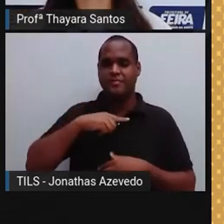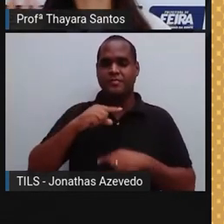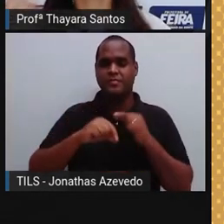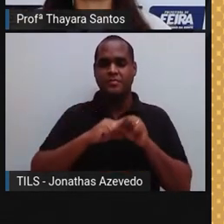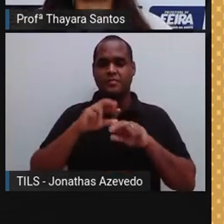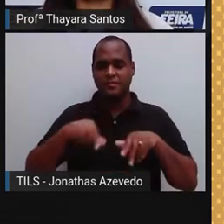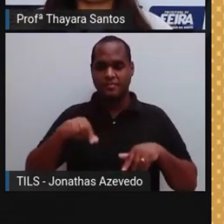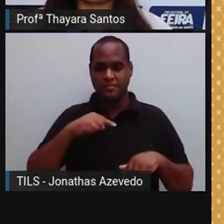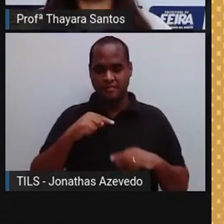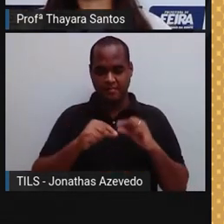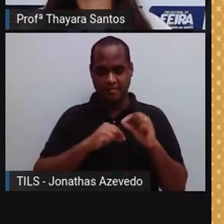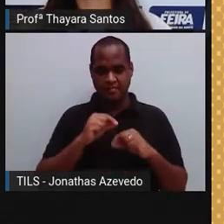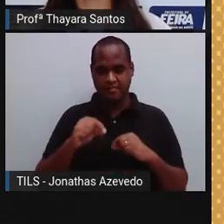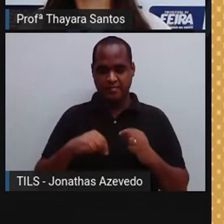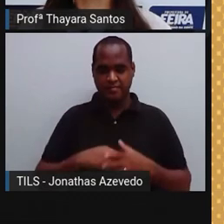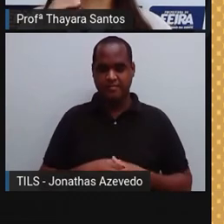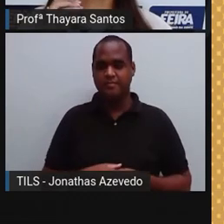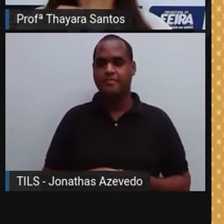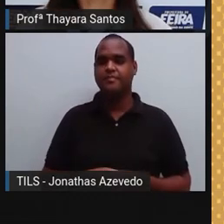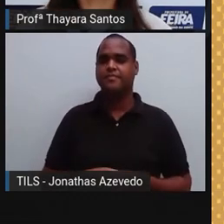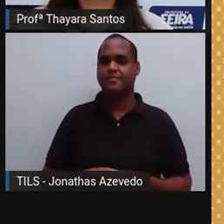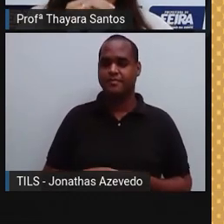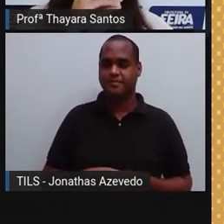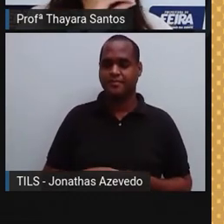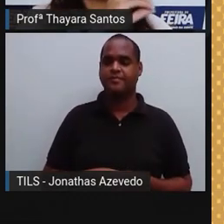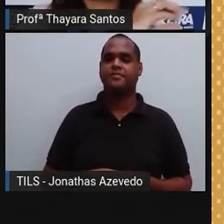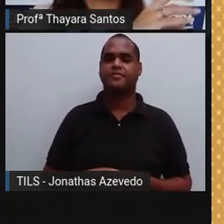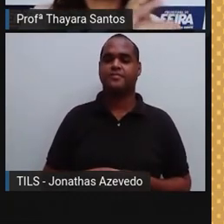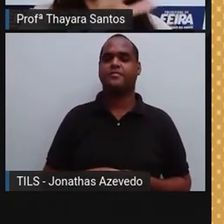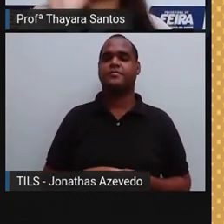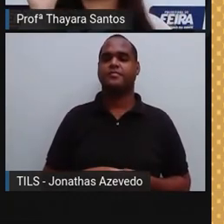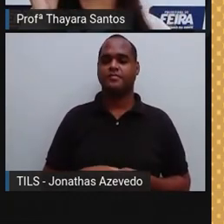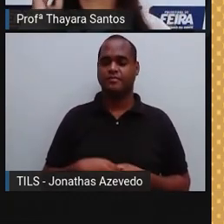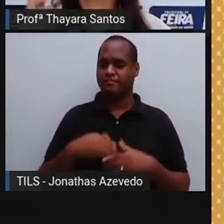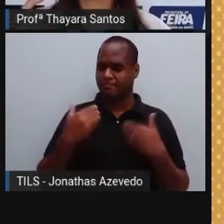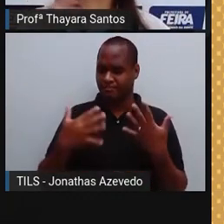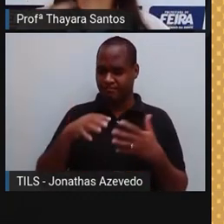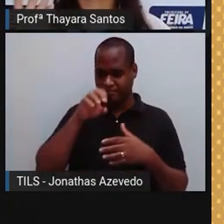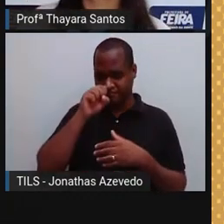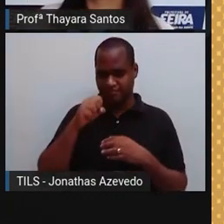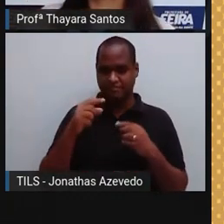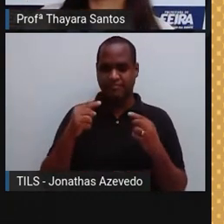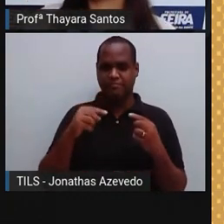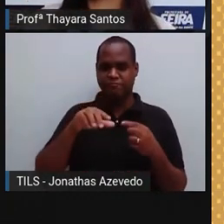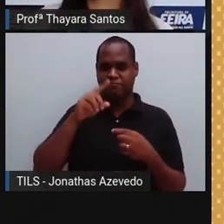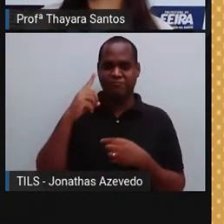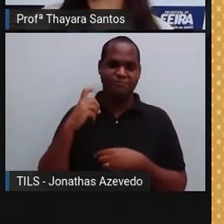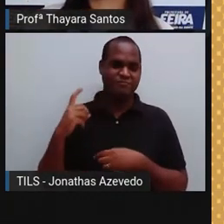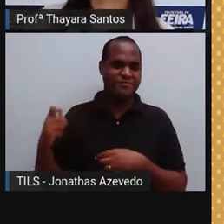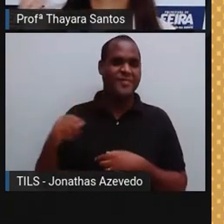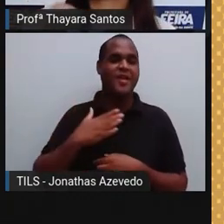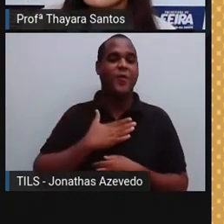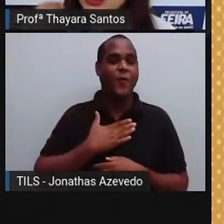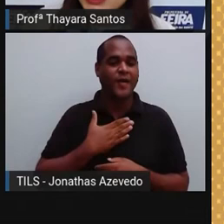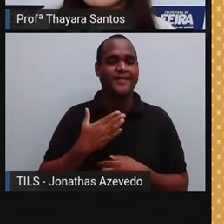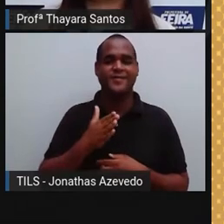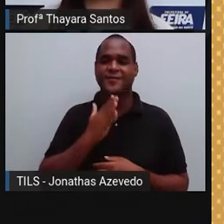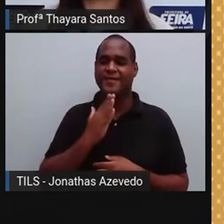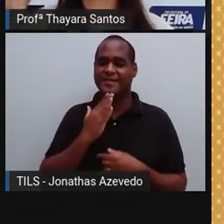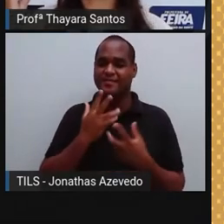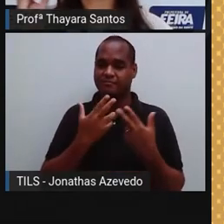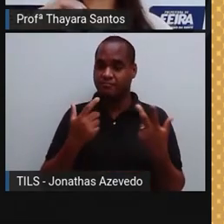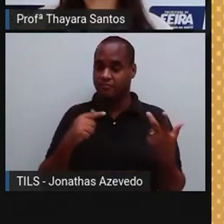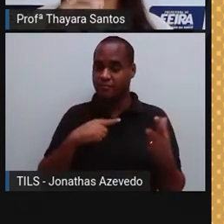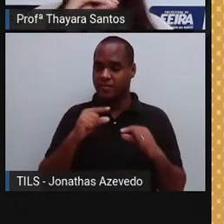pelo cheiro já sabe o está sendo preparado ou então sentir o cheiro ali familiar, um perfume de alguém que você conhece. Você já consegue